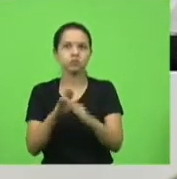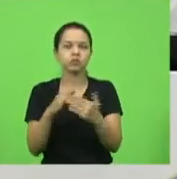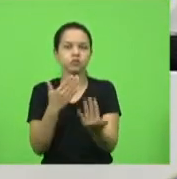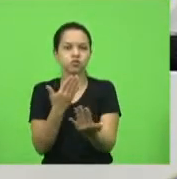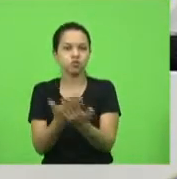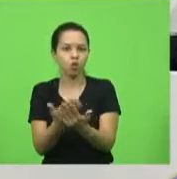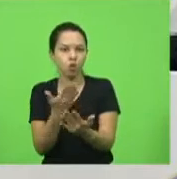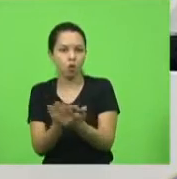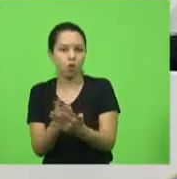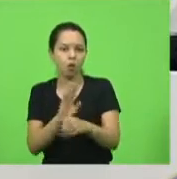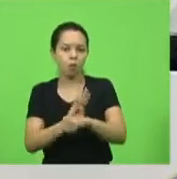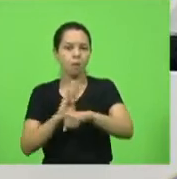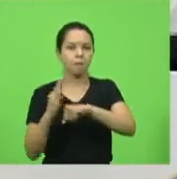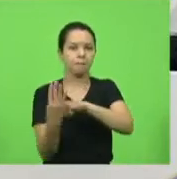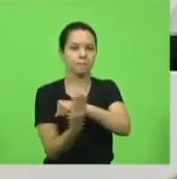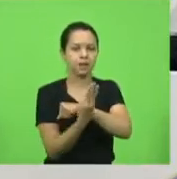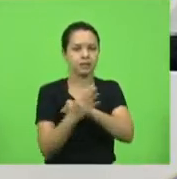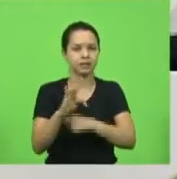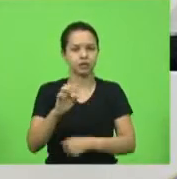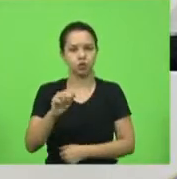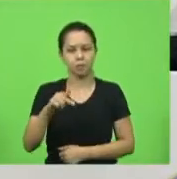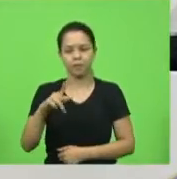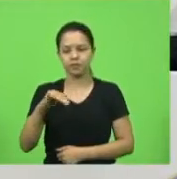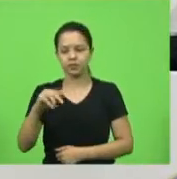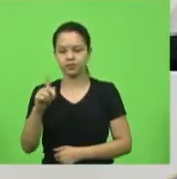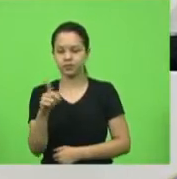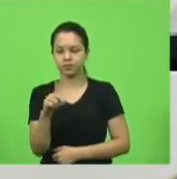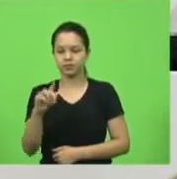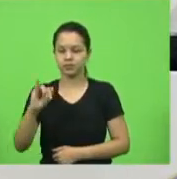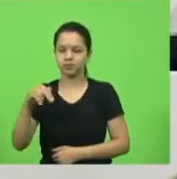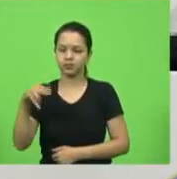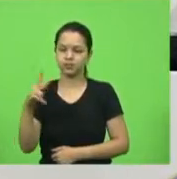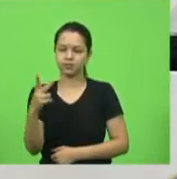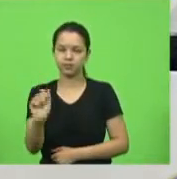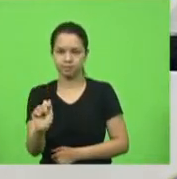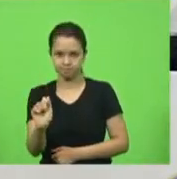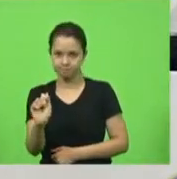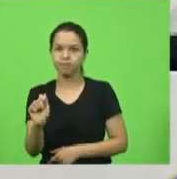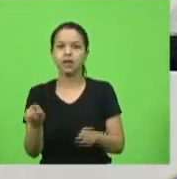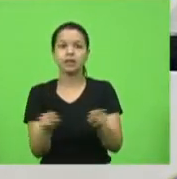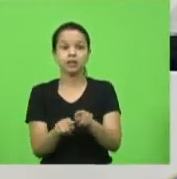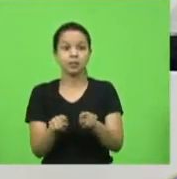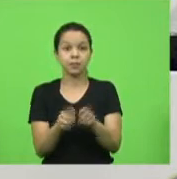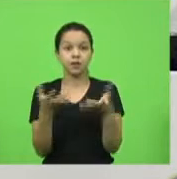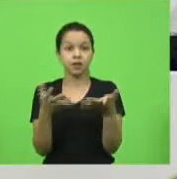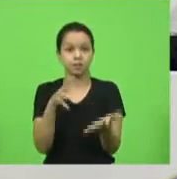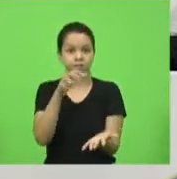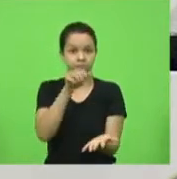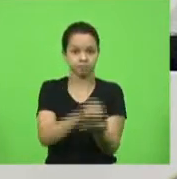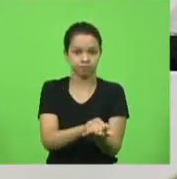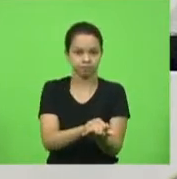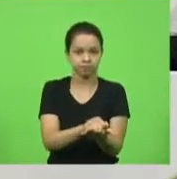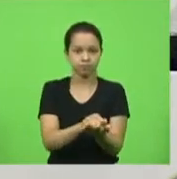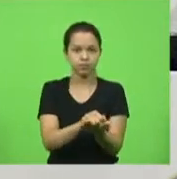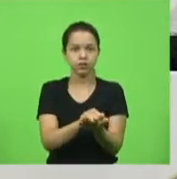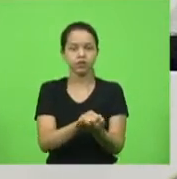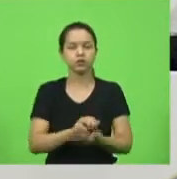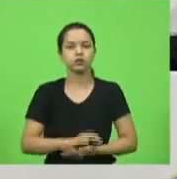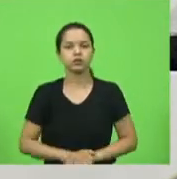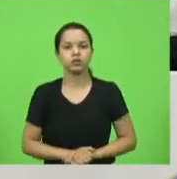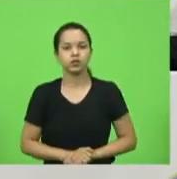no bairro da Itopavazinha. Também quero deixar registrado, senhores, o recurso que